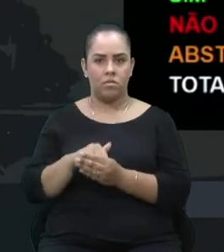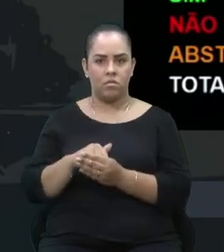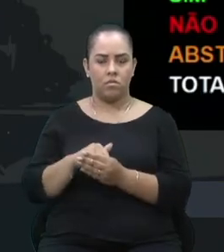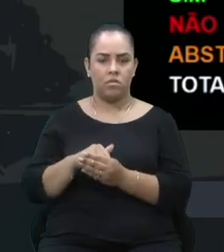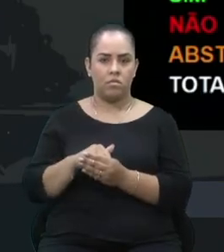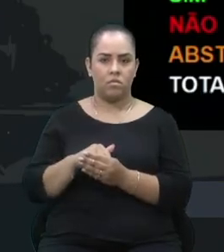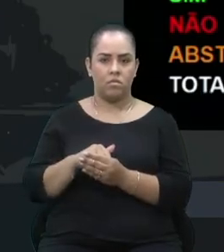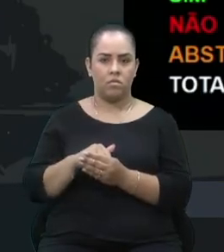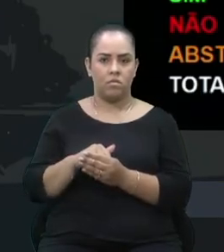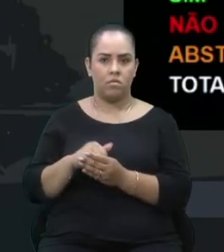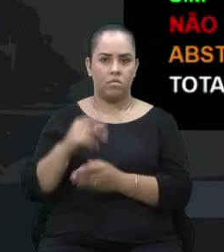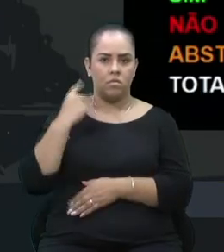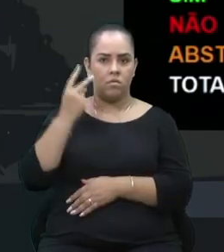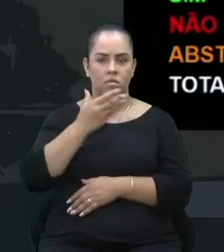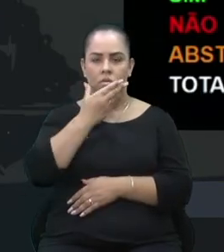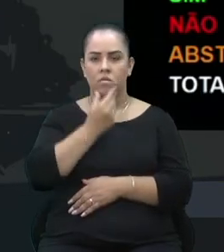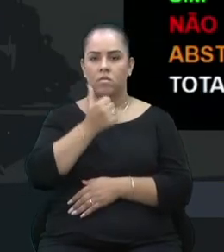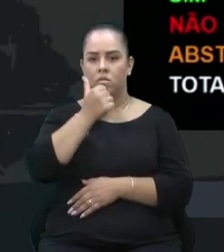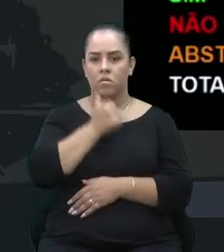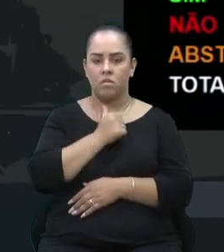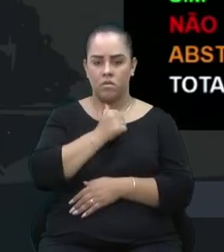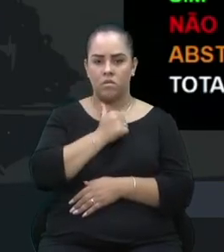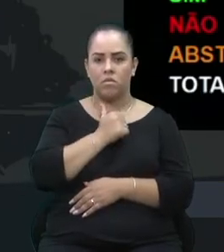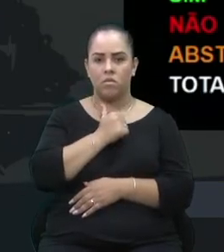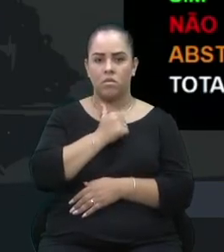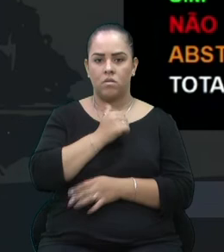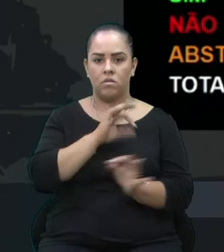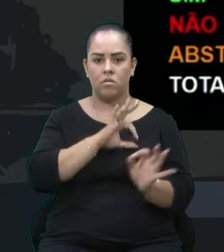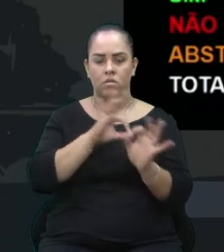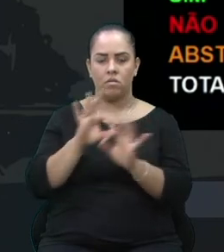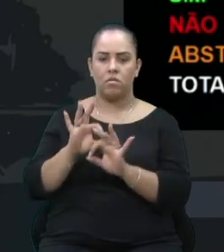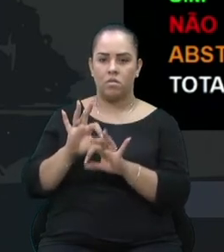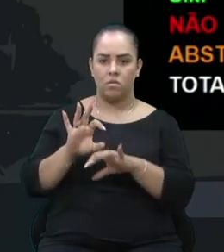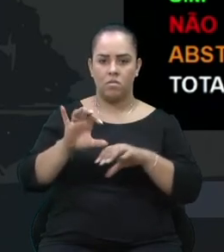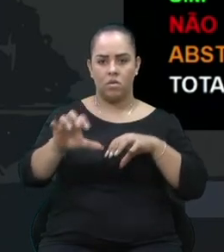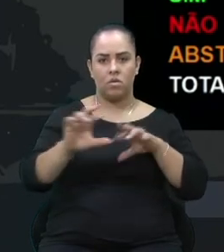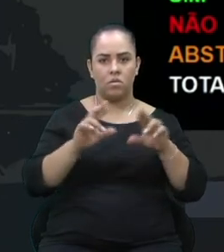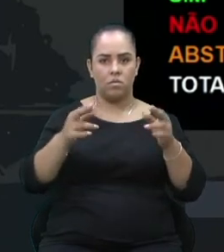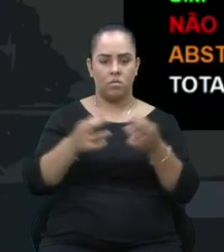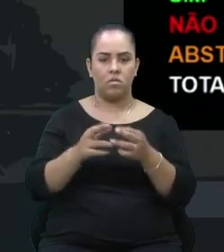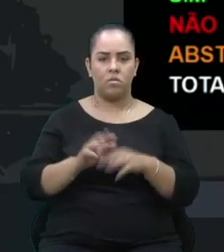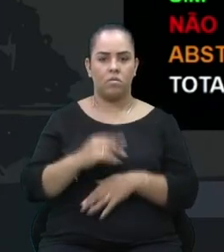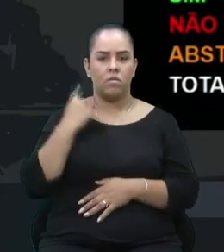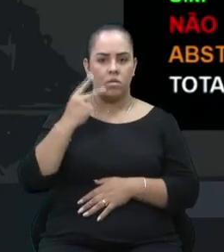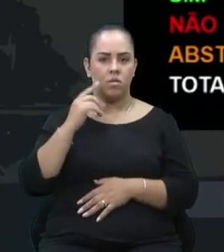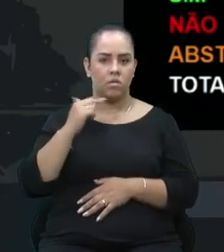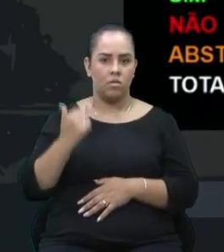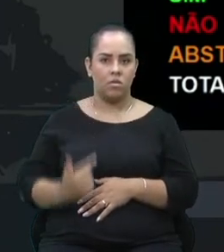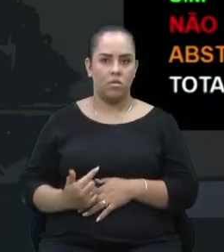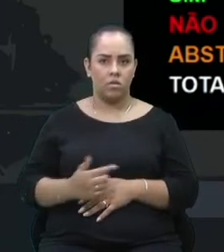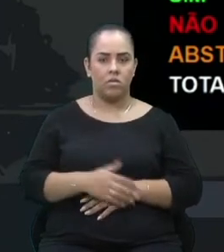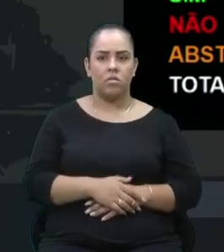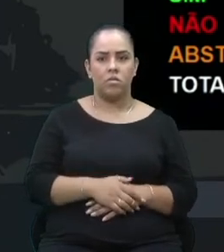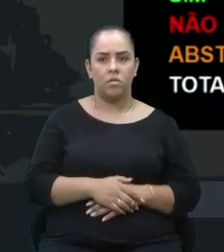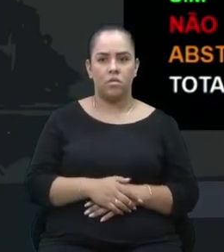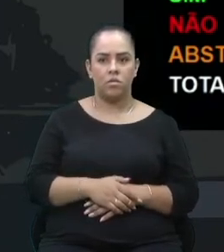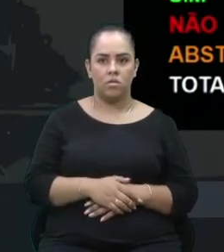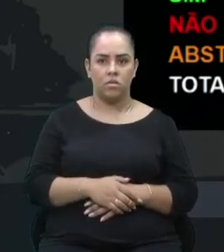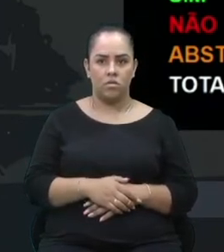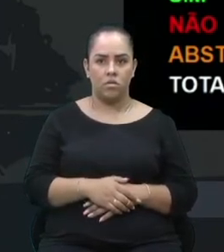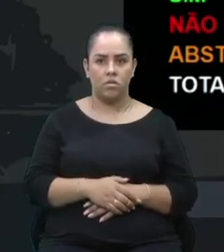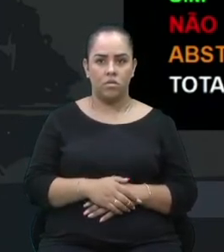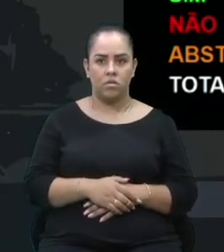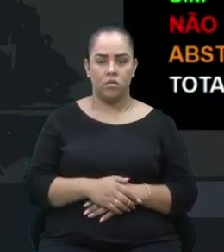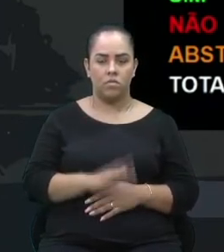votos das vereadoras e dos vereadores que acompanham remotamente a sessão. Como vota a vereadora Gladys? Vota sim, senhora